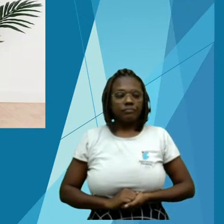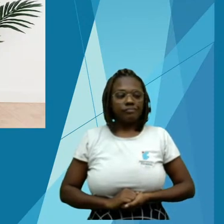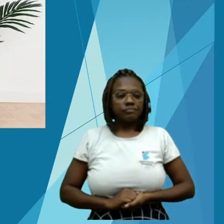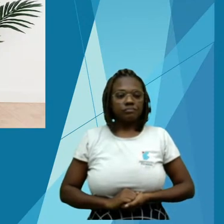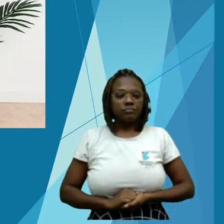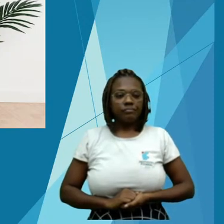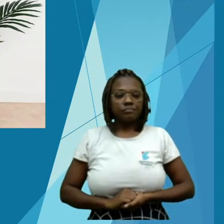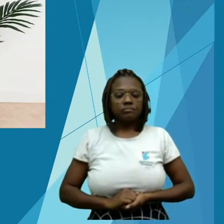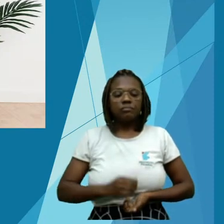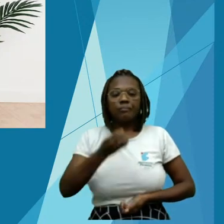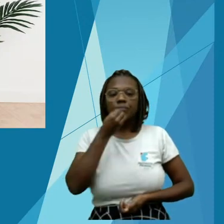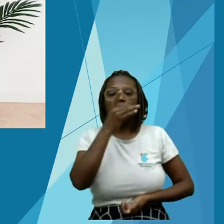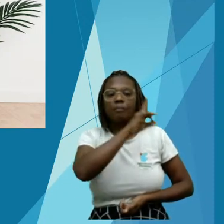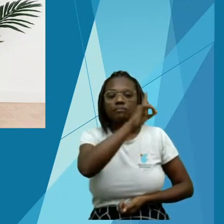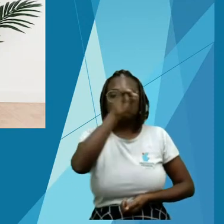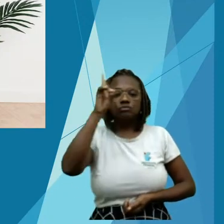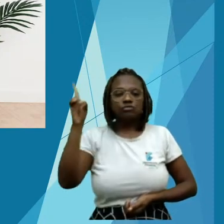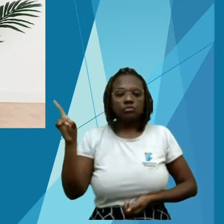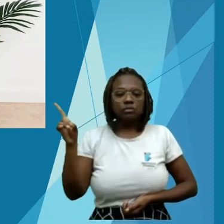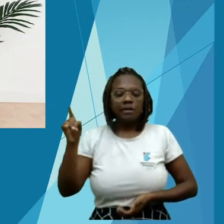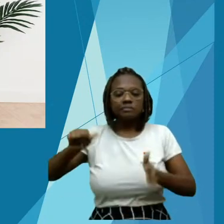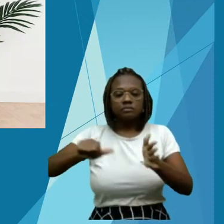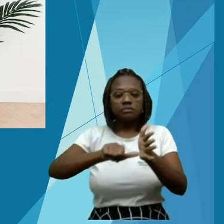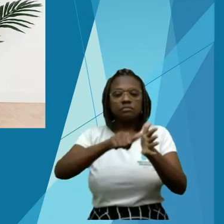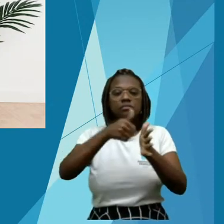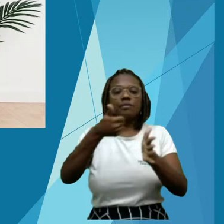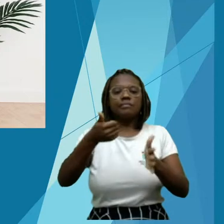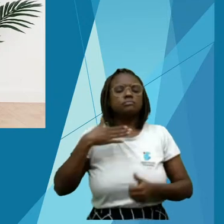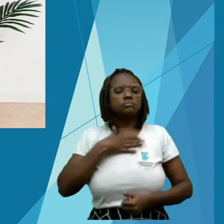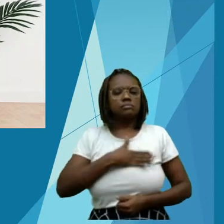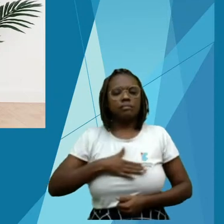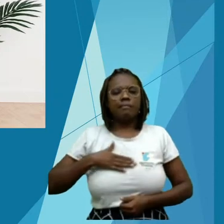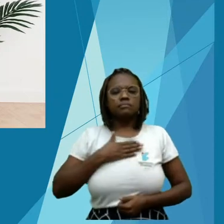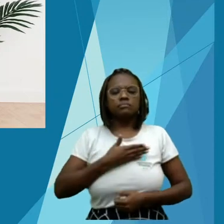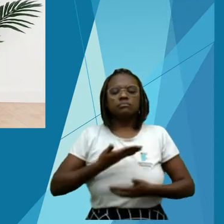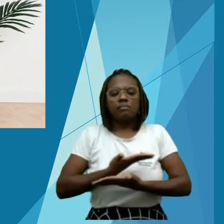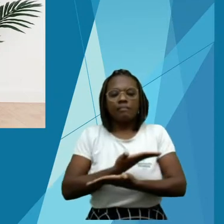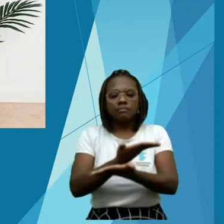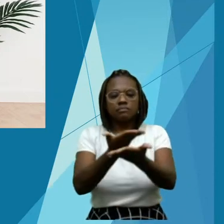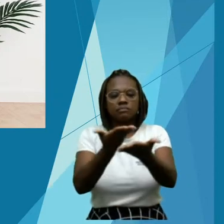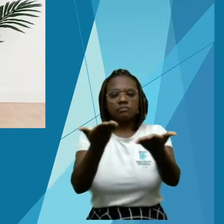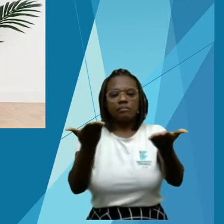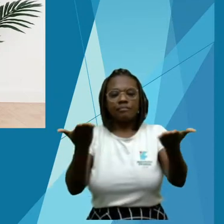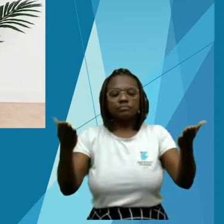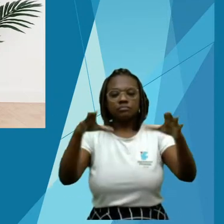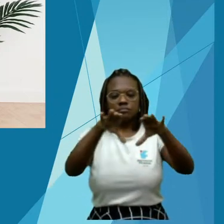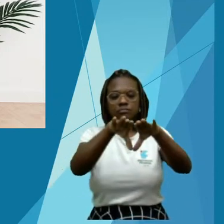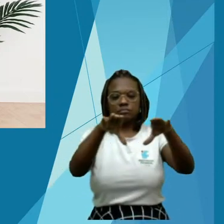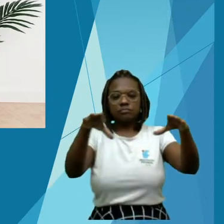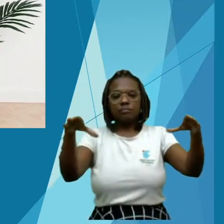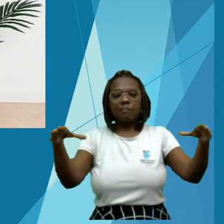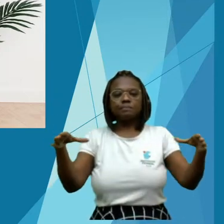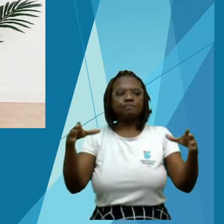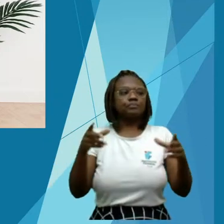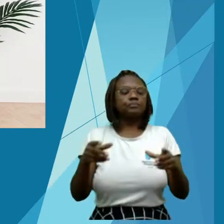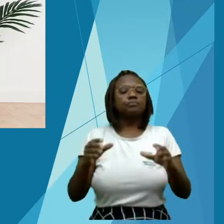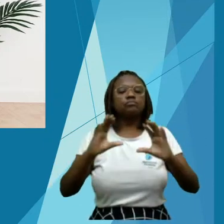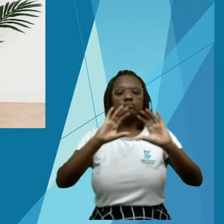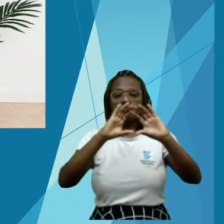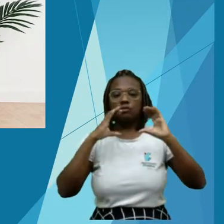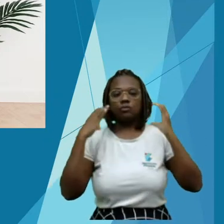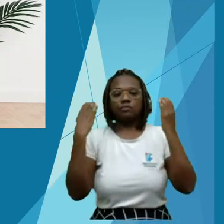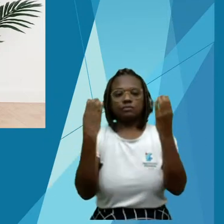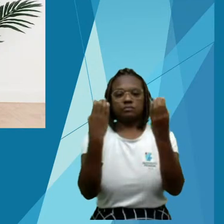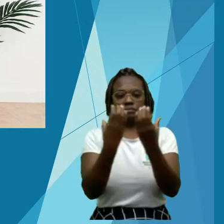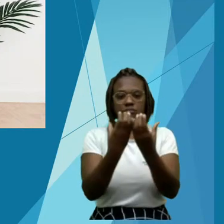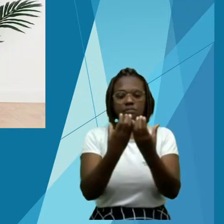presentes. Eu me chamo Cláudia Adriana Macedo. Sou do quadro de servidores do Instituto